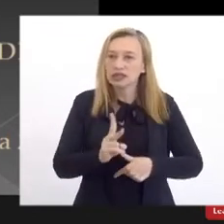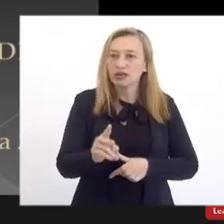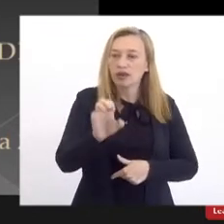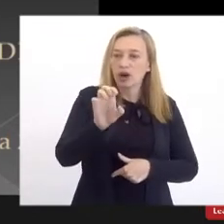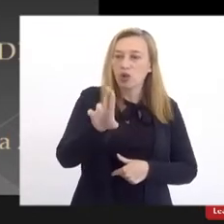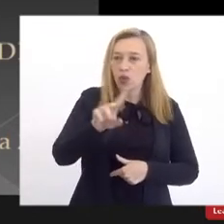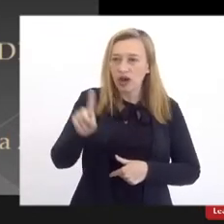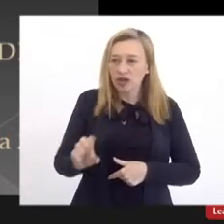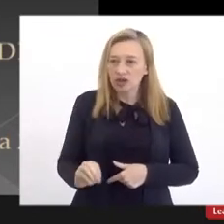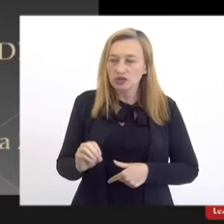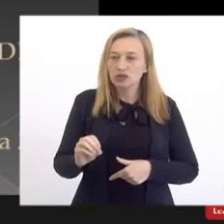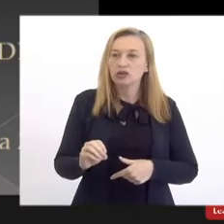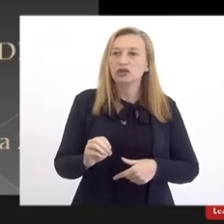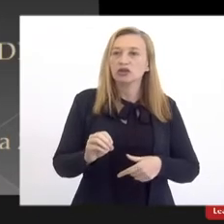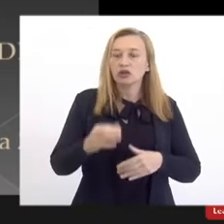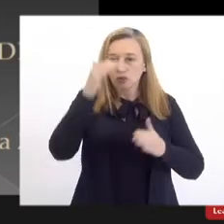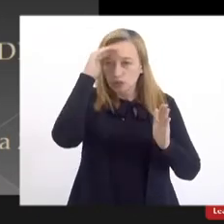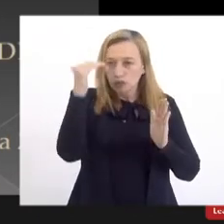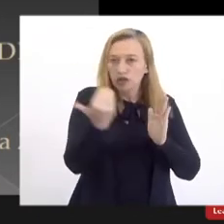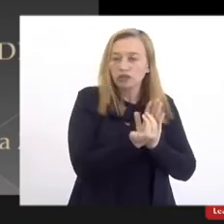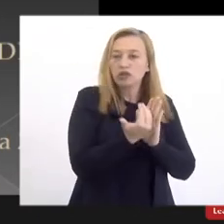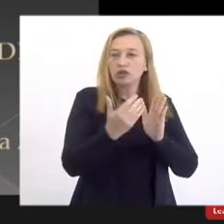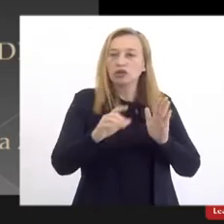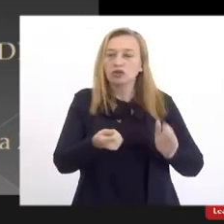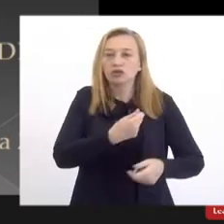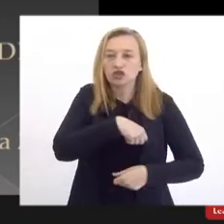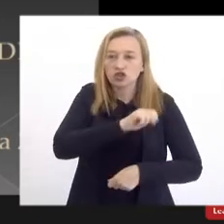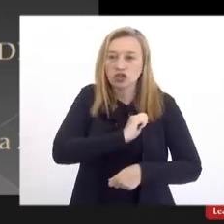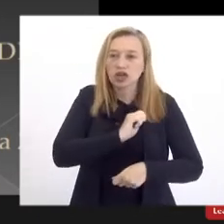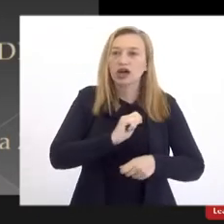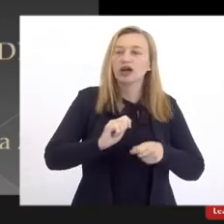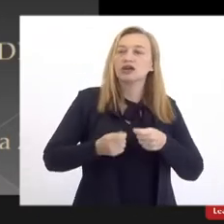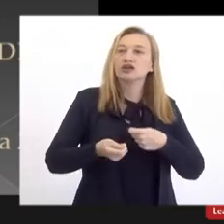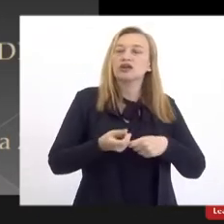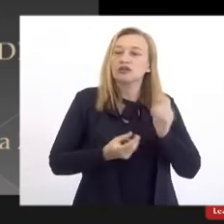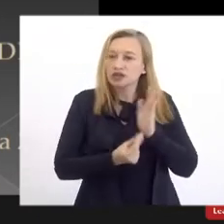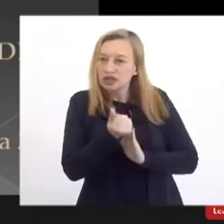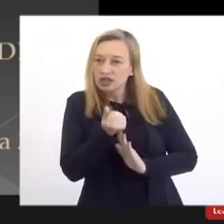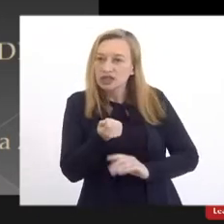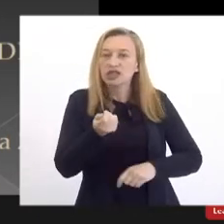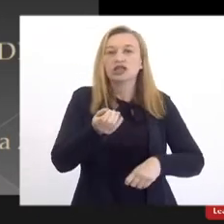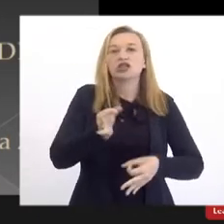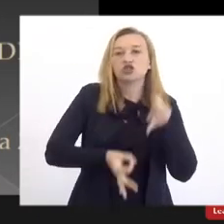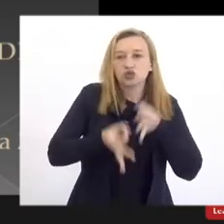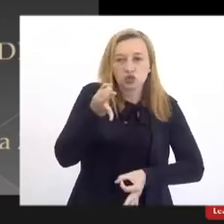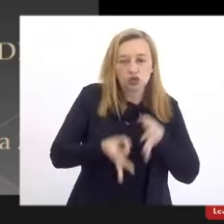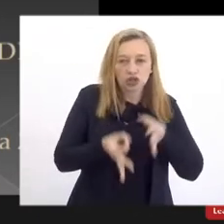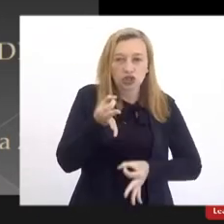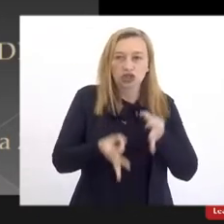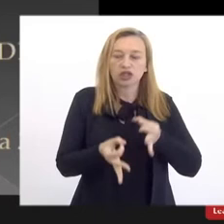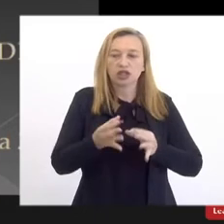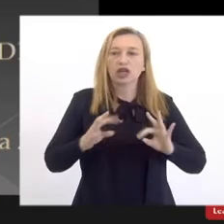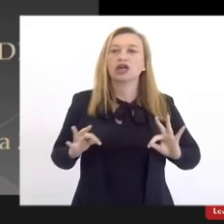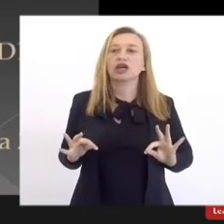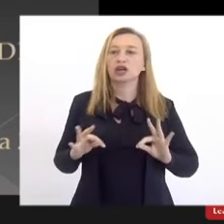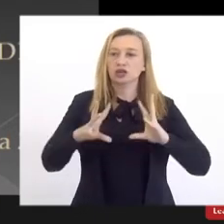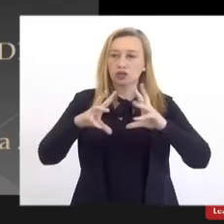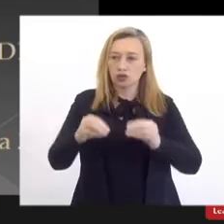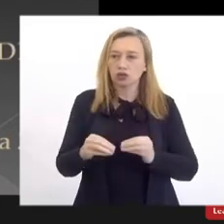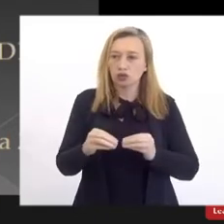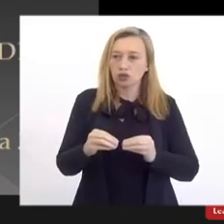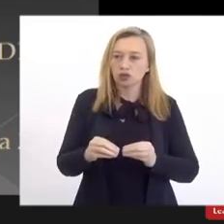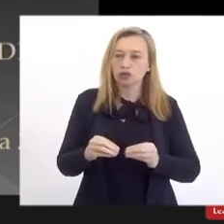em dia com as suas responsabilidades fiscais, financeiras, jurídicas, organizacional, ainda que sem estrutura.